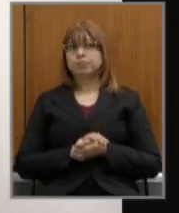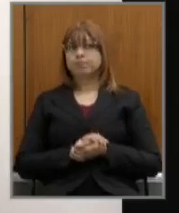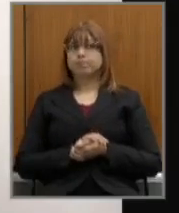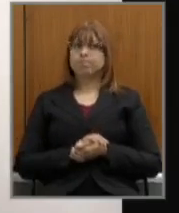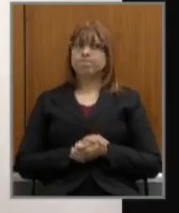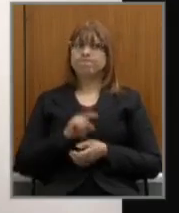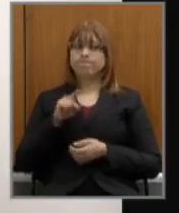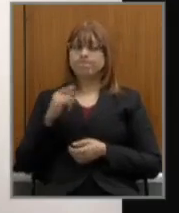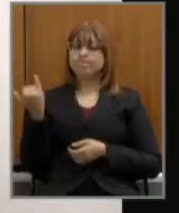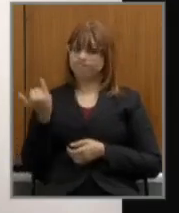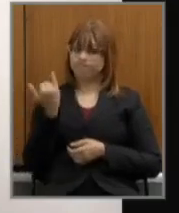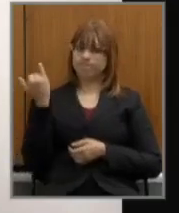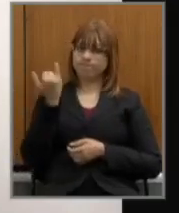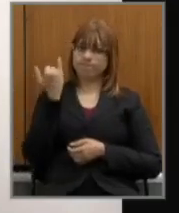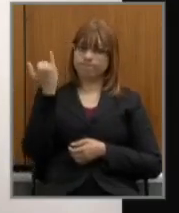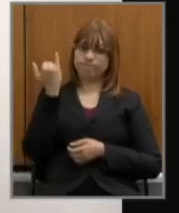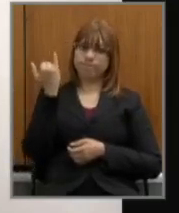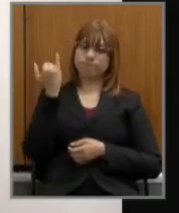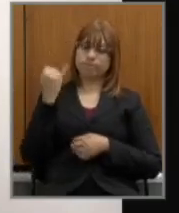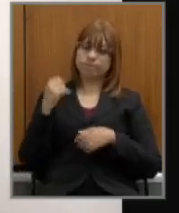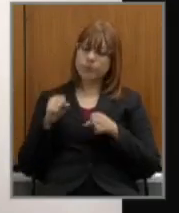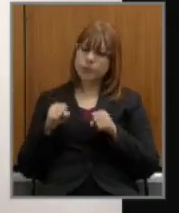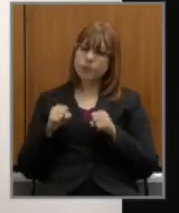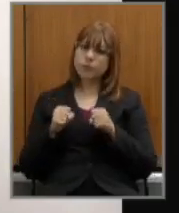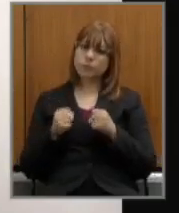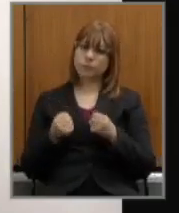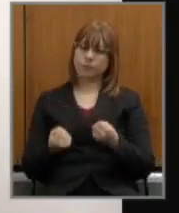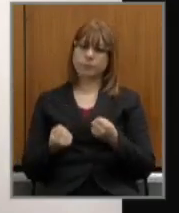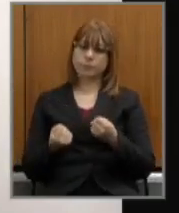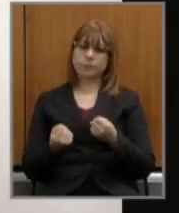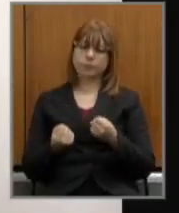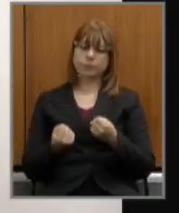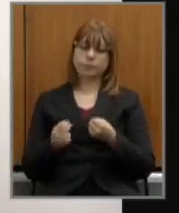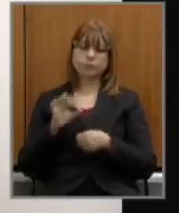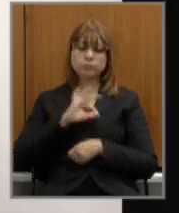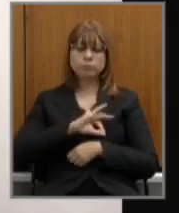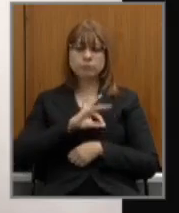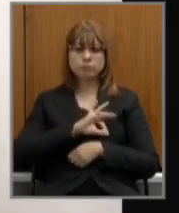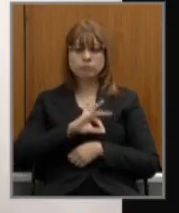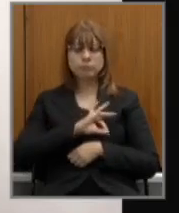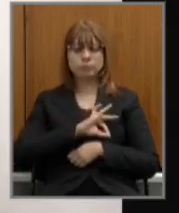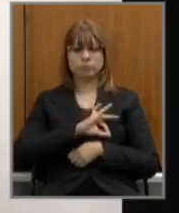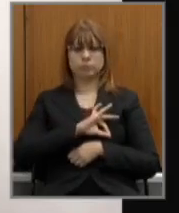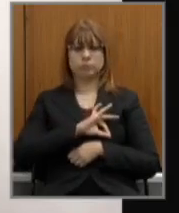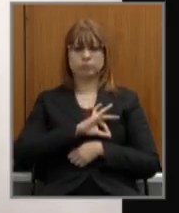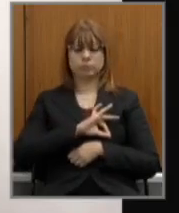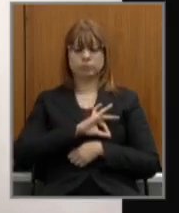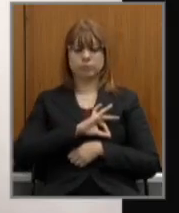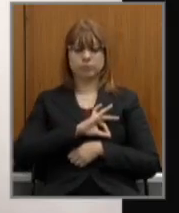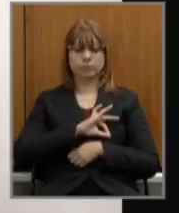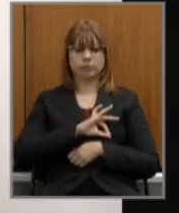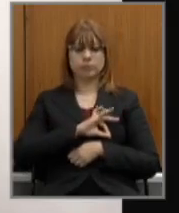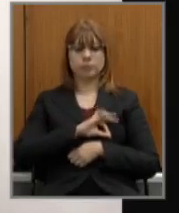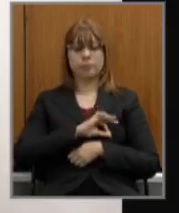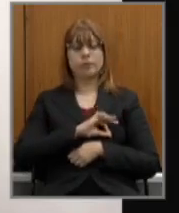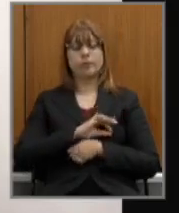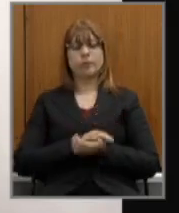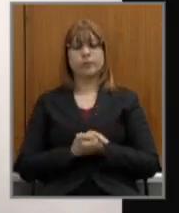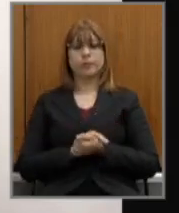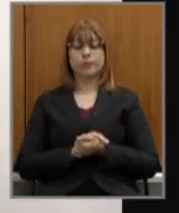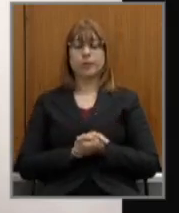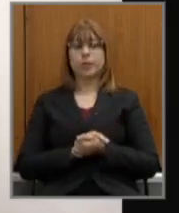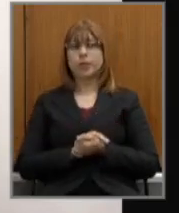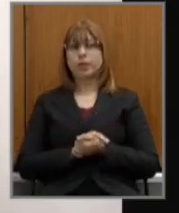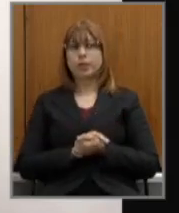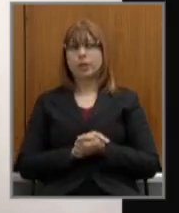importante uma defesa da remuneração do recurso que cai na conta do servidor mas